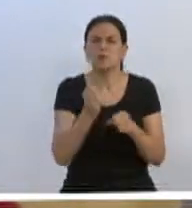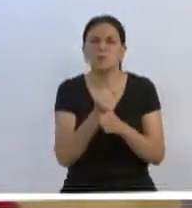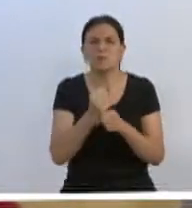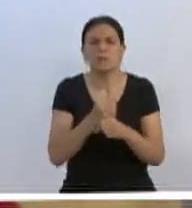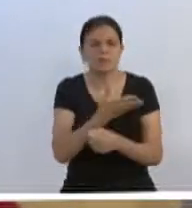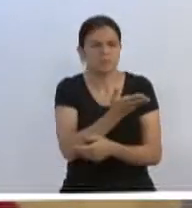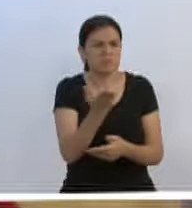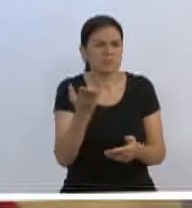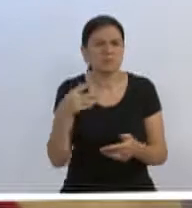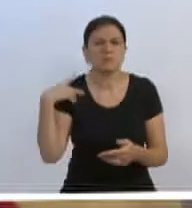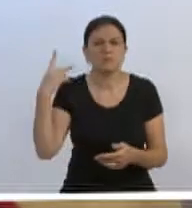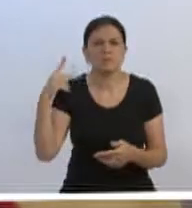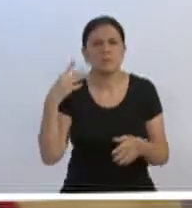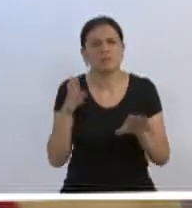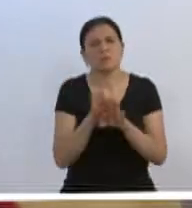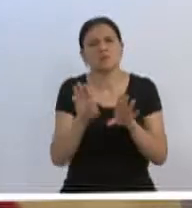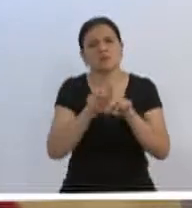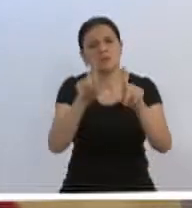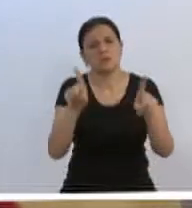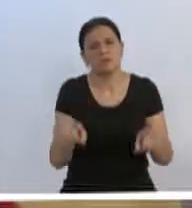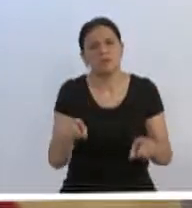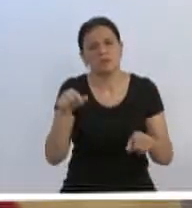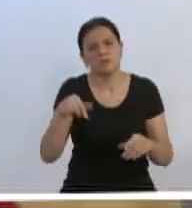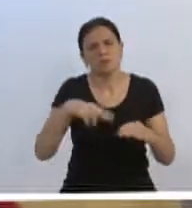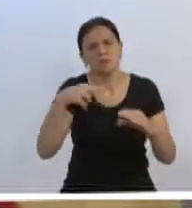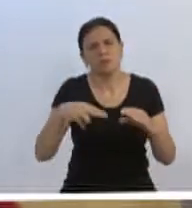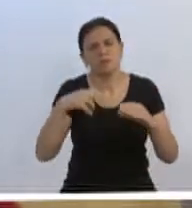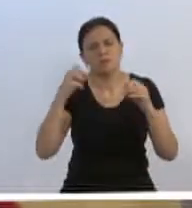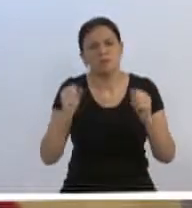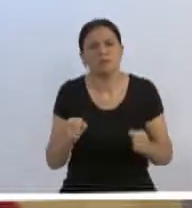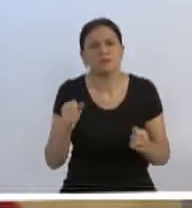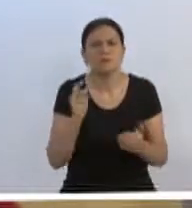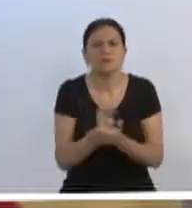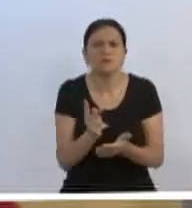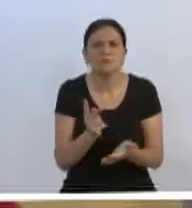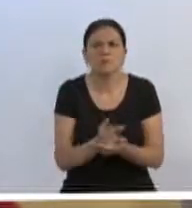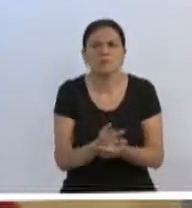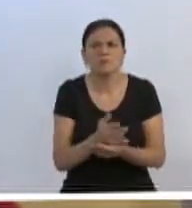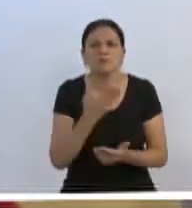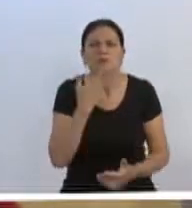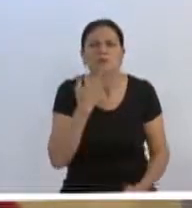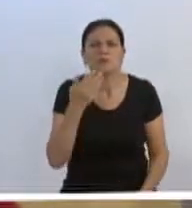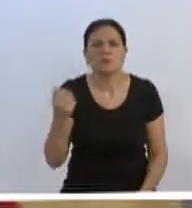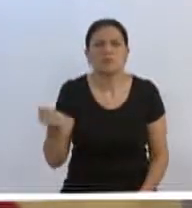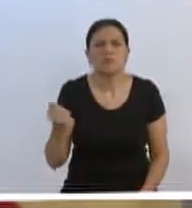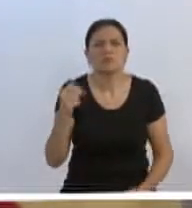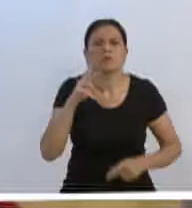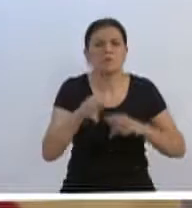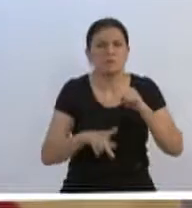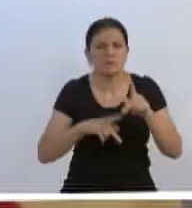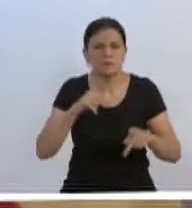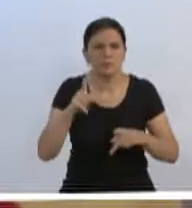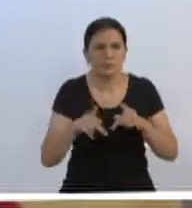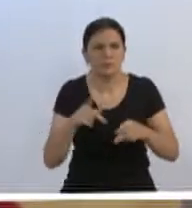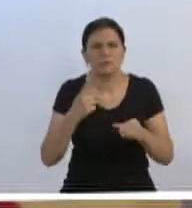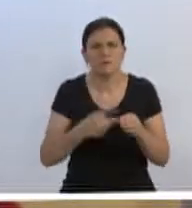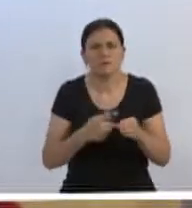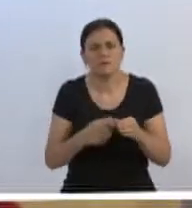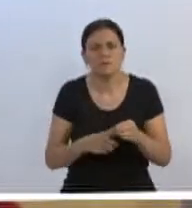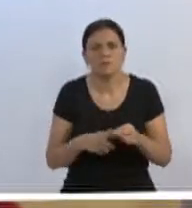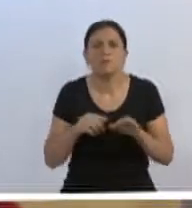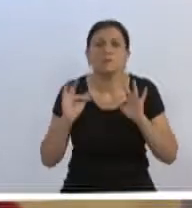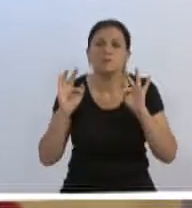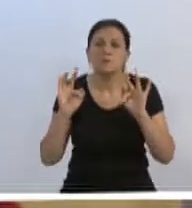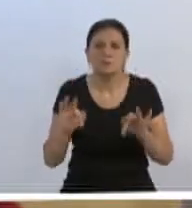colegas, aos servidores desta casa, que possamos cada vez mais fazer sempre o melhor pelo povo e a cidade. Por fim,